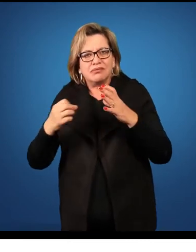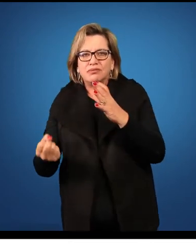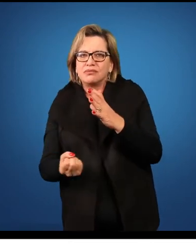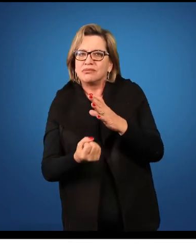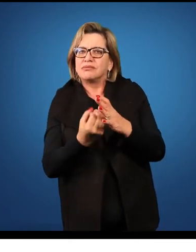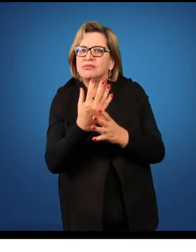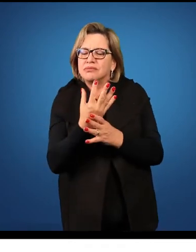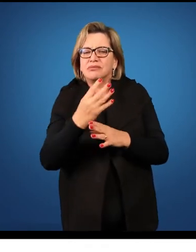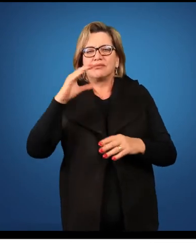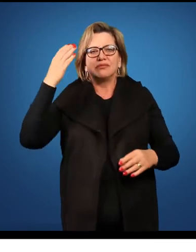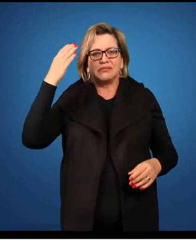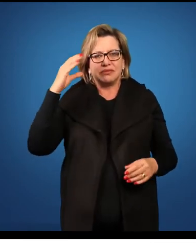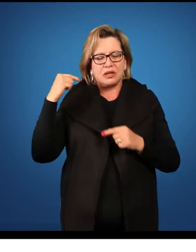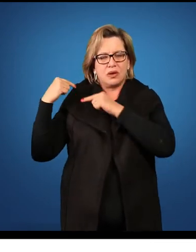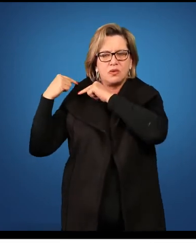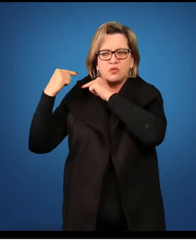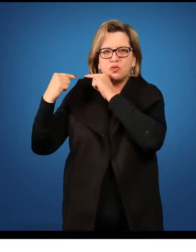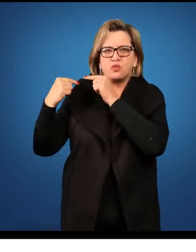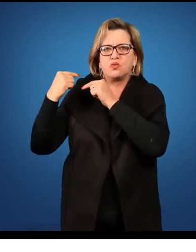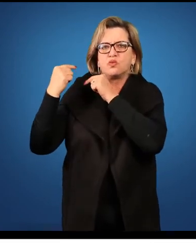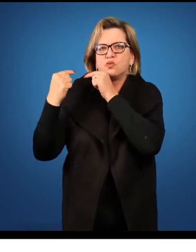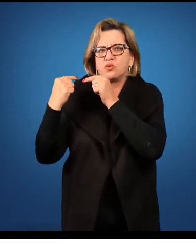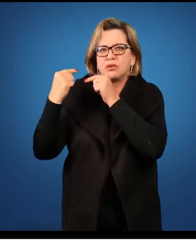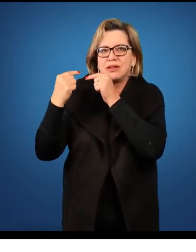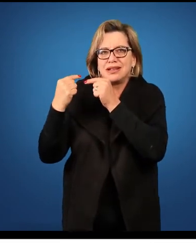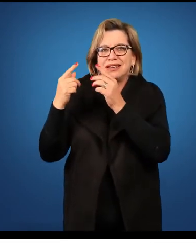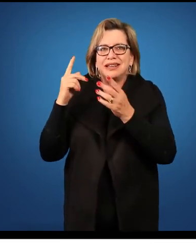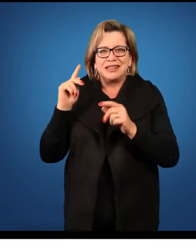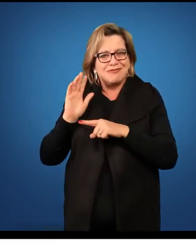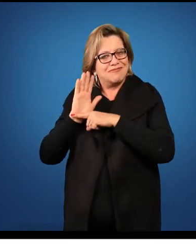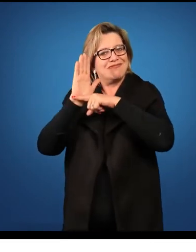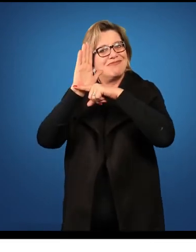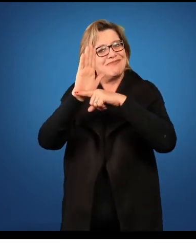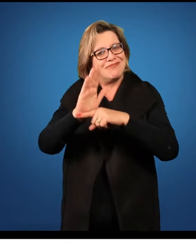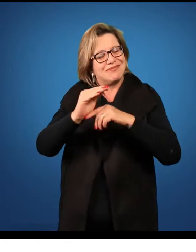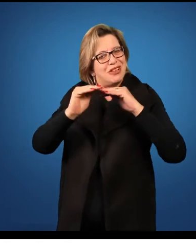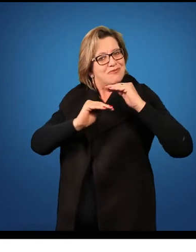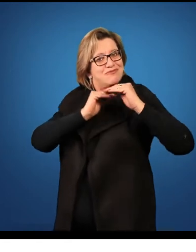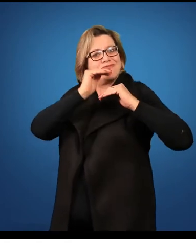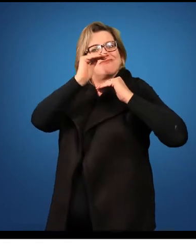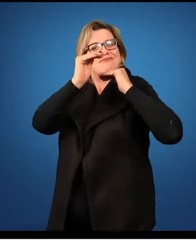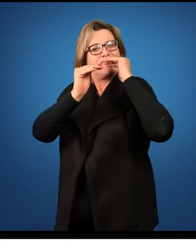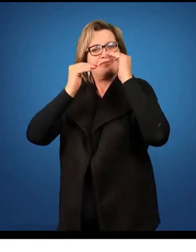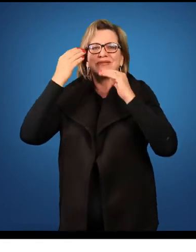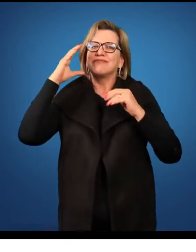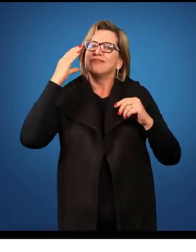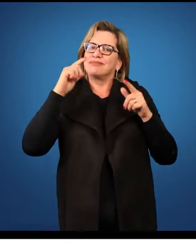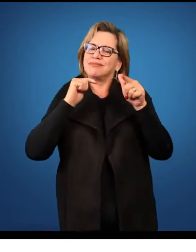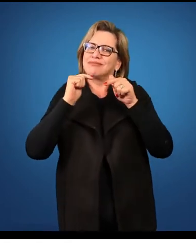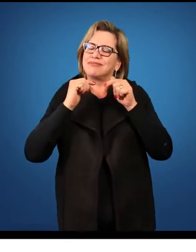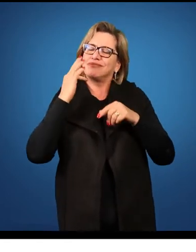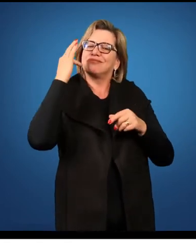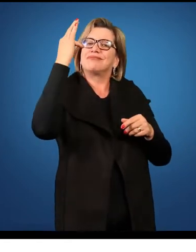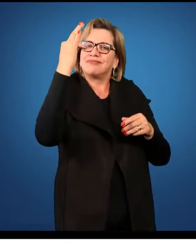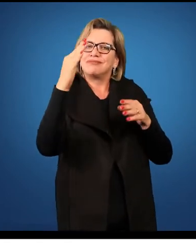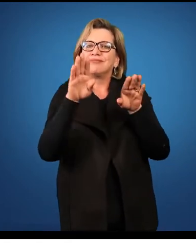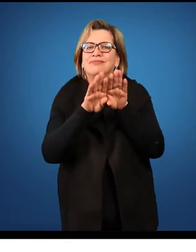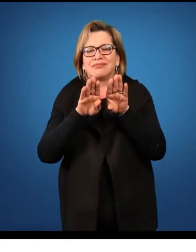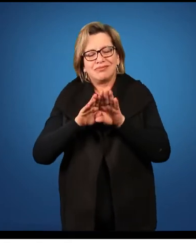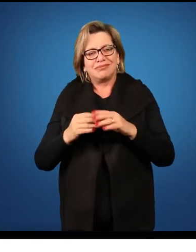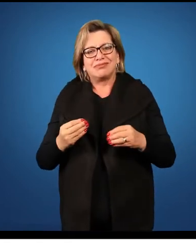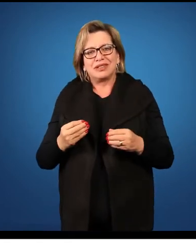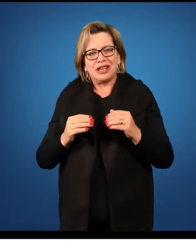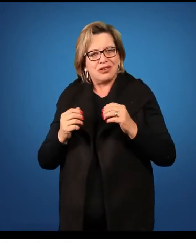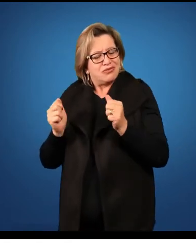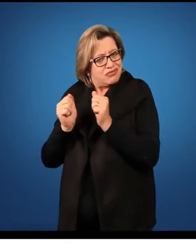ao longo do tempo, isso vai se acumulando e isso auxilia para o avanço da ciência em trabalhos futuros. Então, é uma